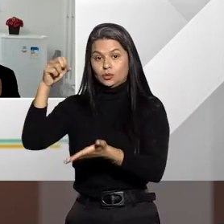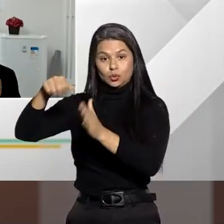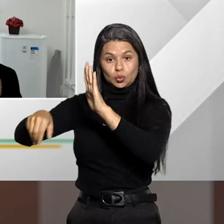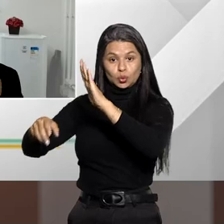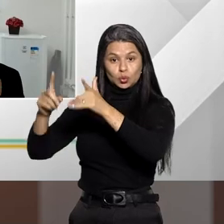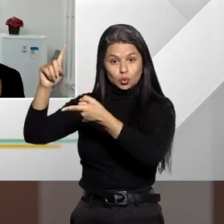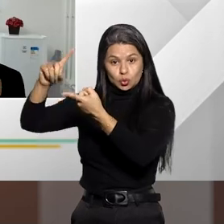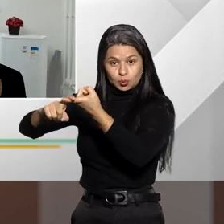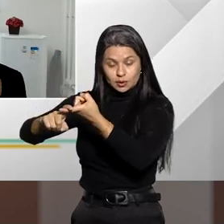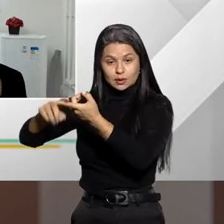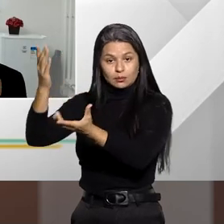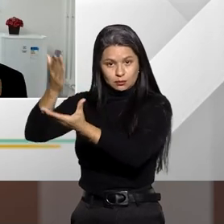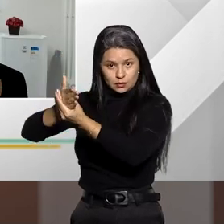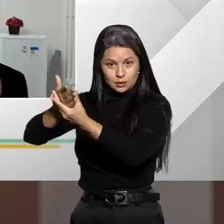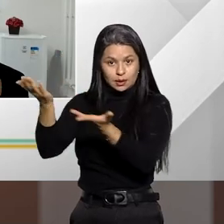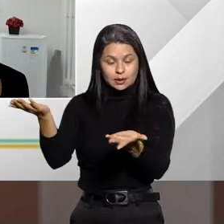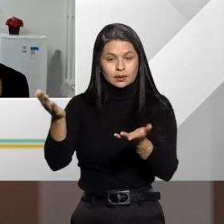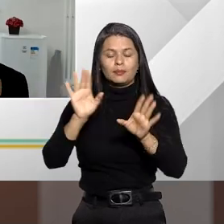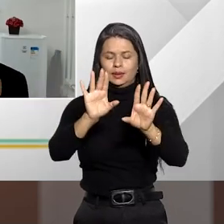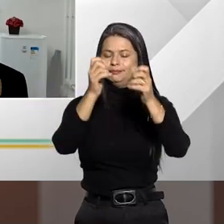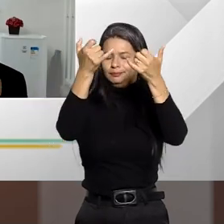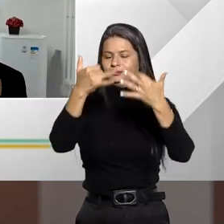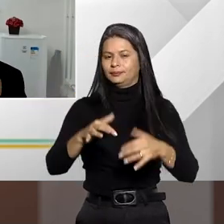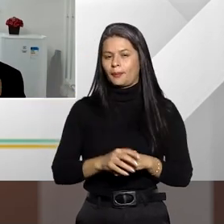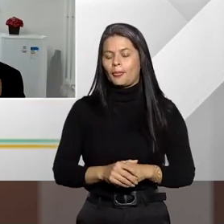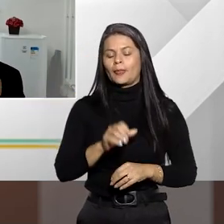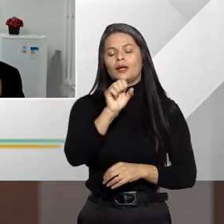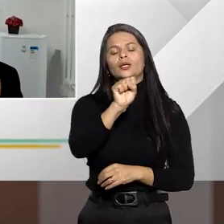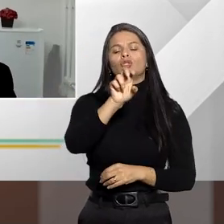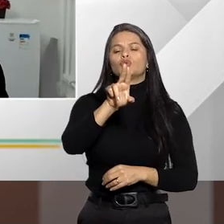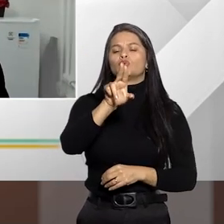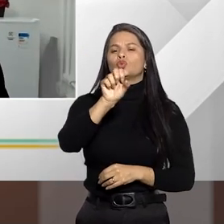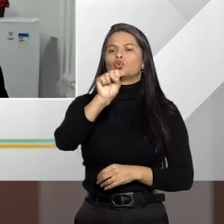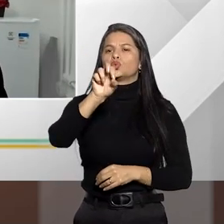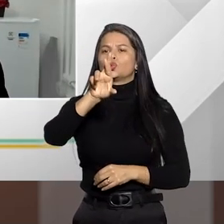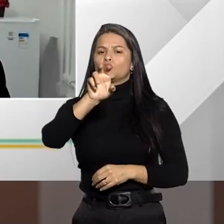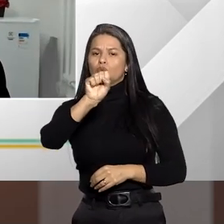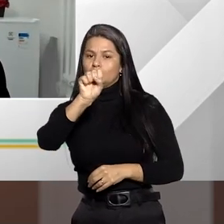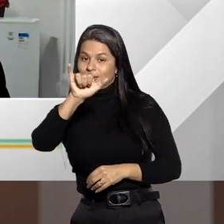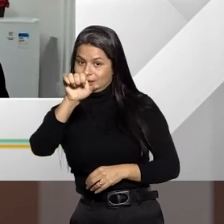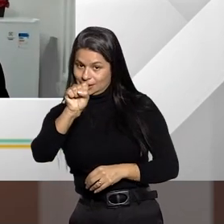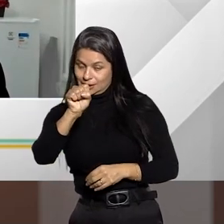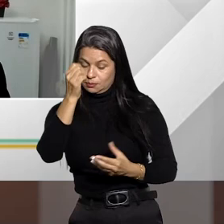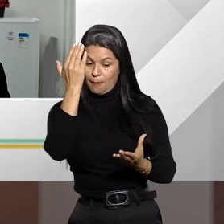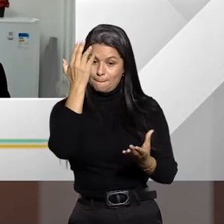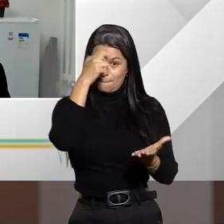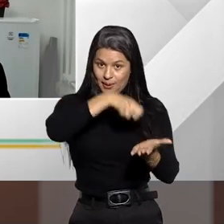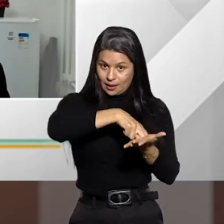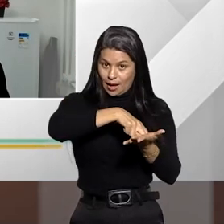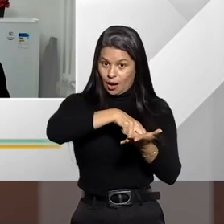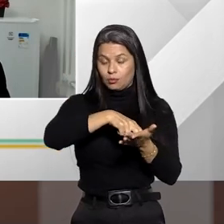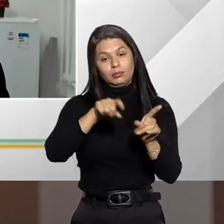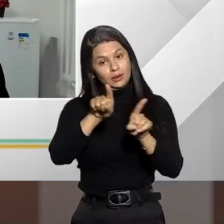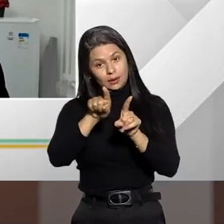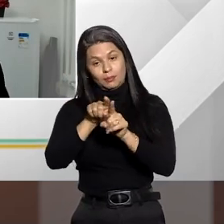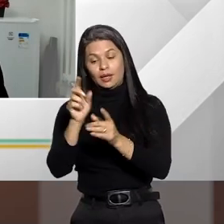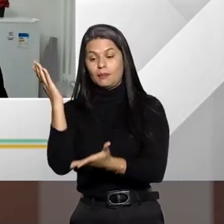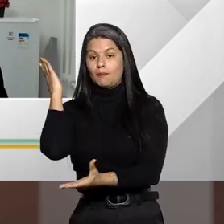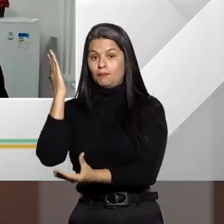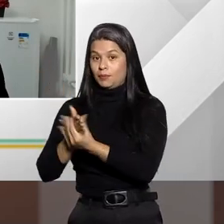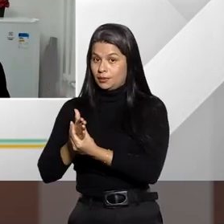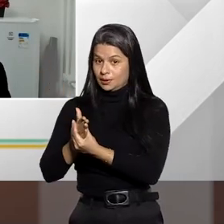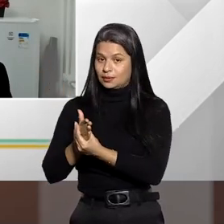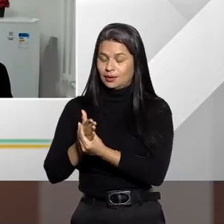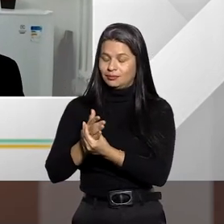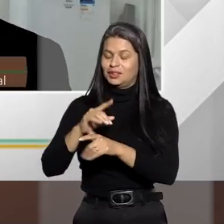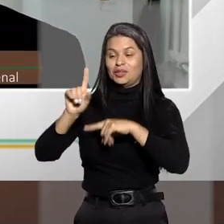processo? É, o sussis perjan, chama-se de sussis penal, né? E o sussis processual, né? A professora Ana é processualista,